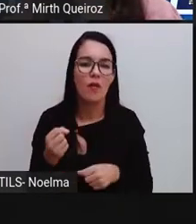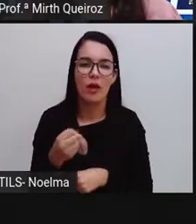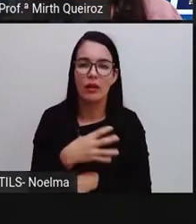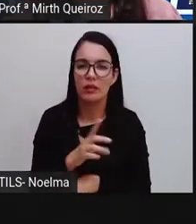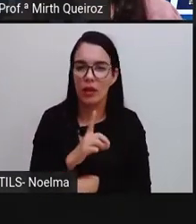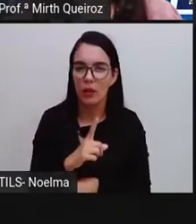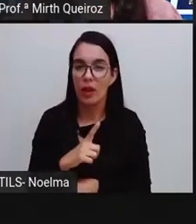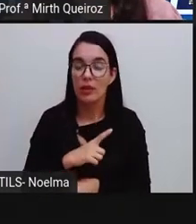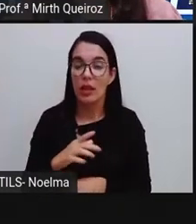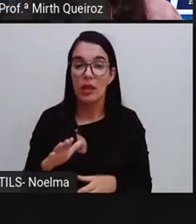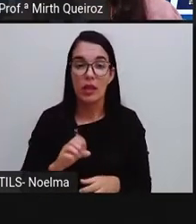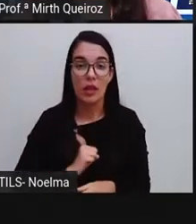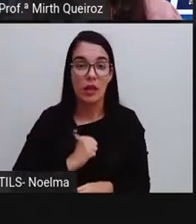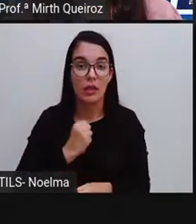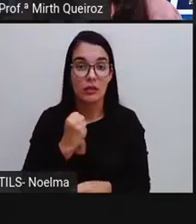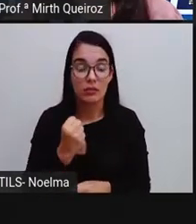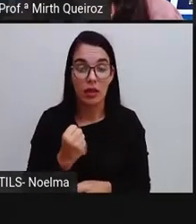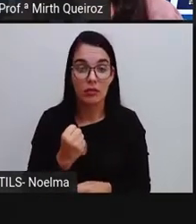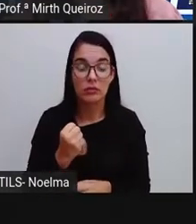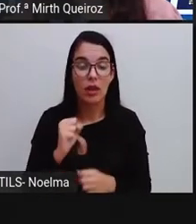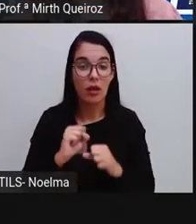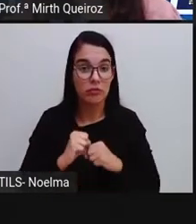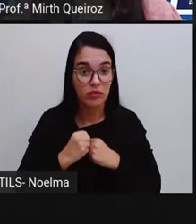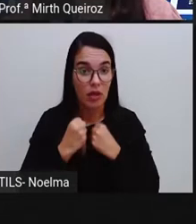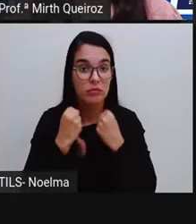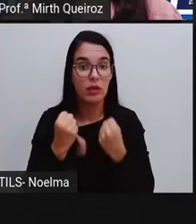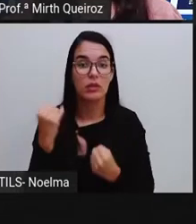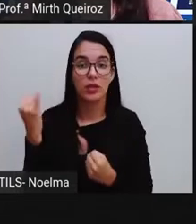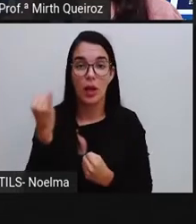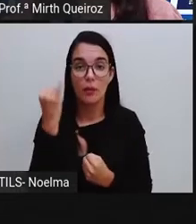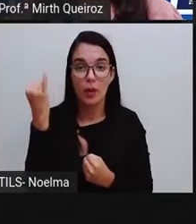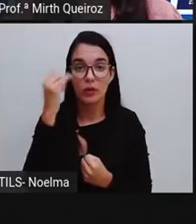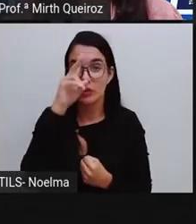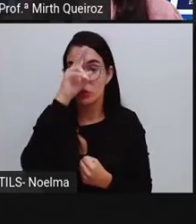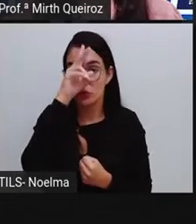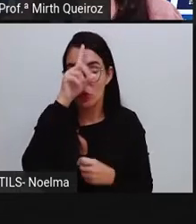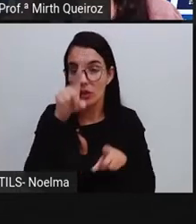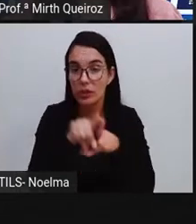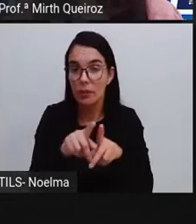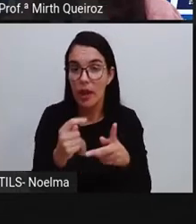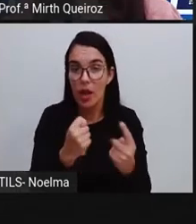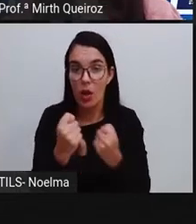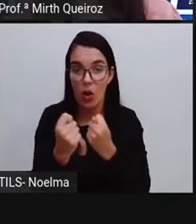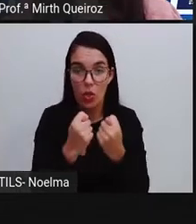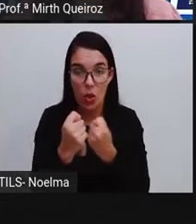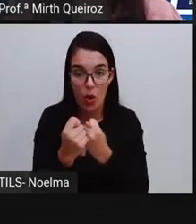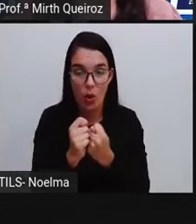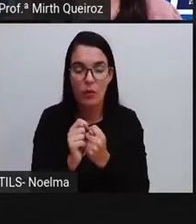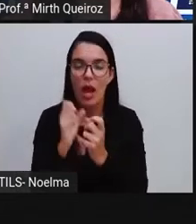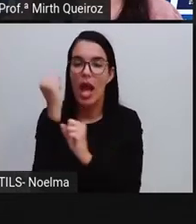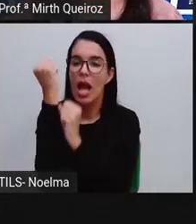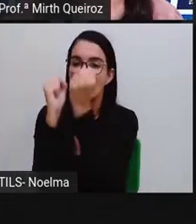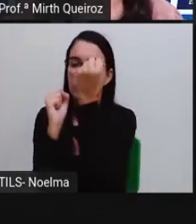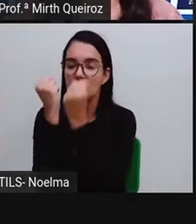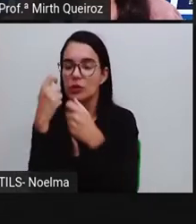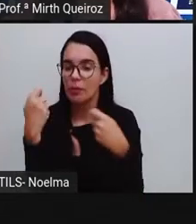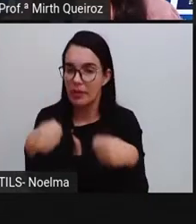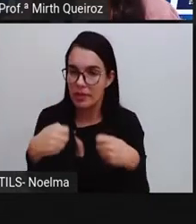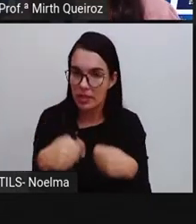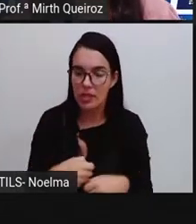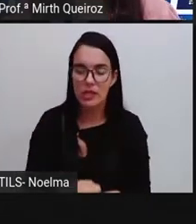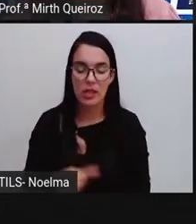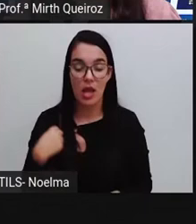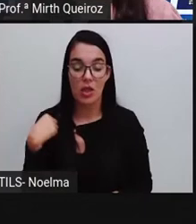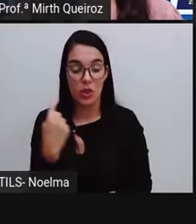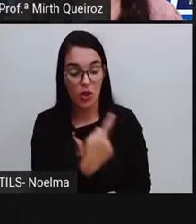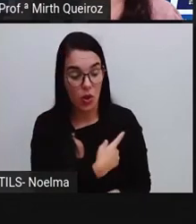importância histórica e econômica, né? As indústrias precisam do petróleo, a gente precisa do petróleo, os transportes,